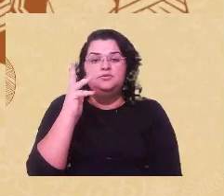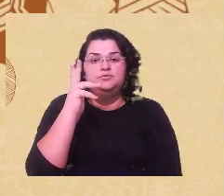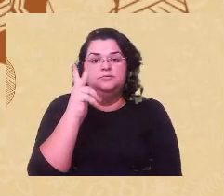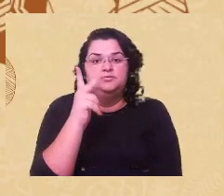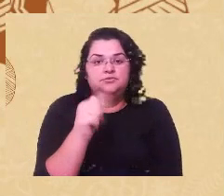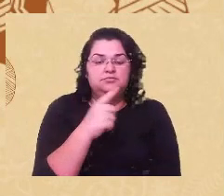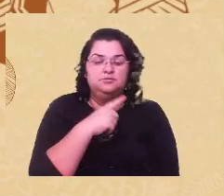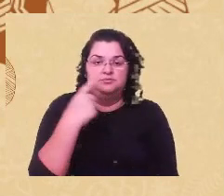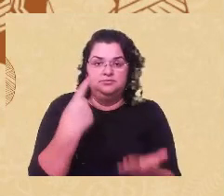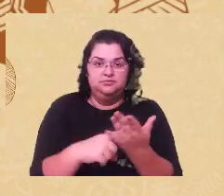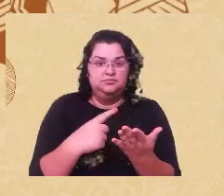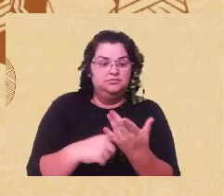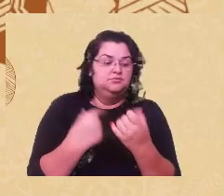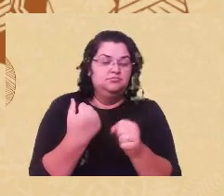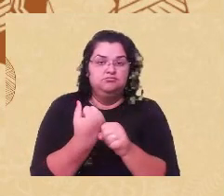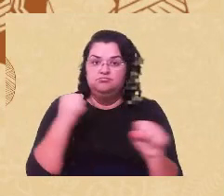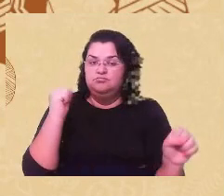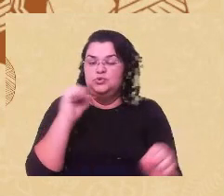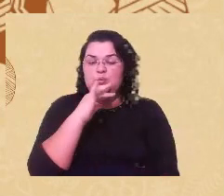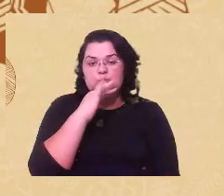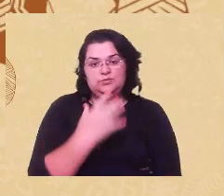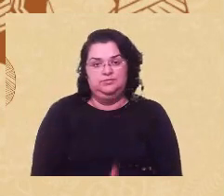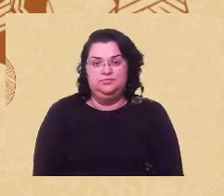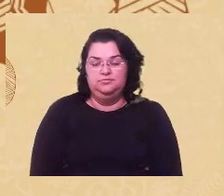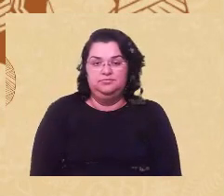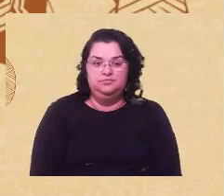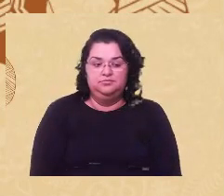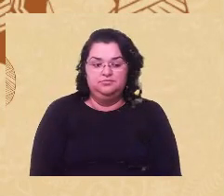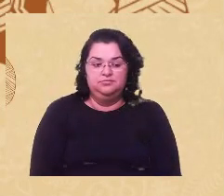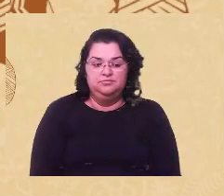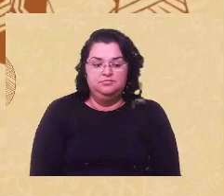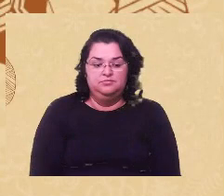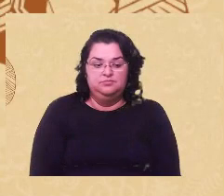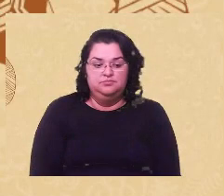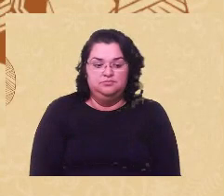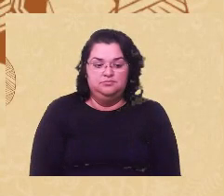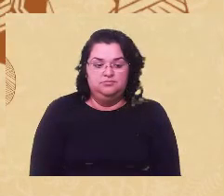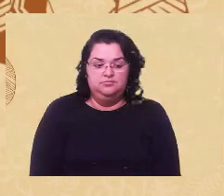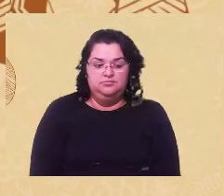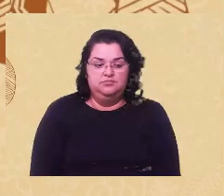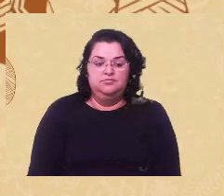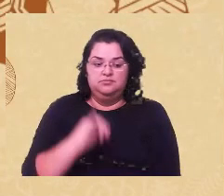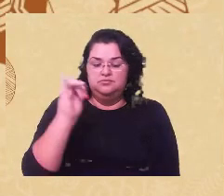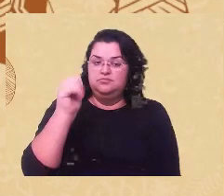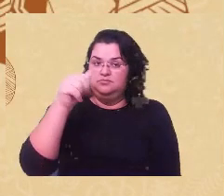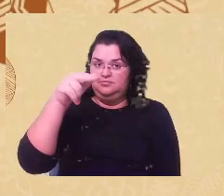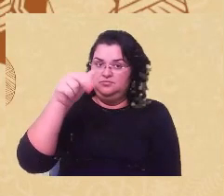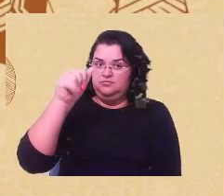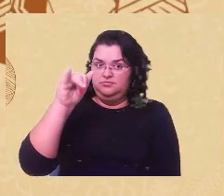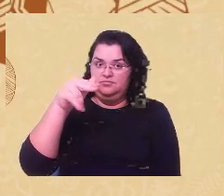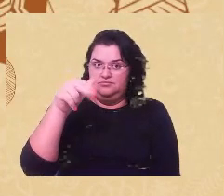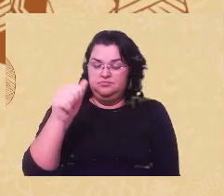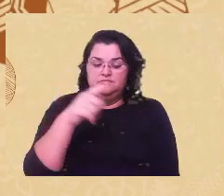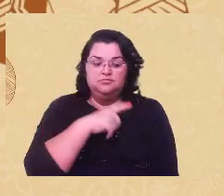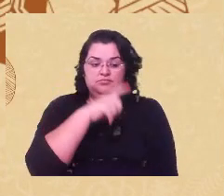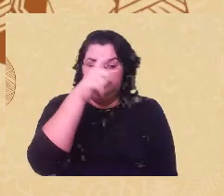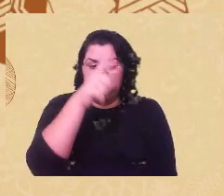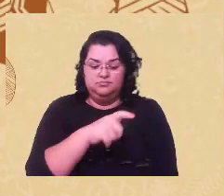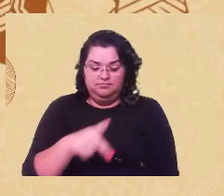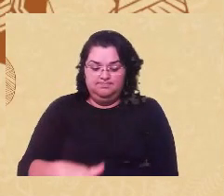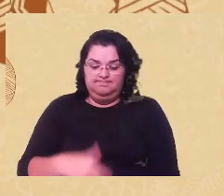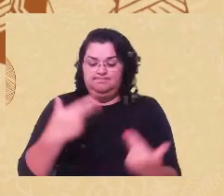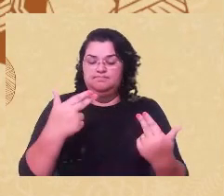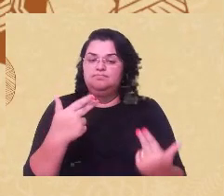métodos extremamente precários, como foi o caso da Icriane. A Janaína, parecida a Quirino, foi esterilizada sem o seu